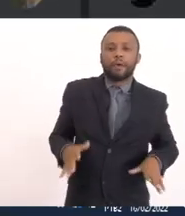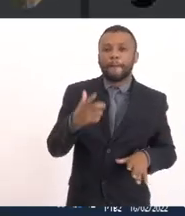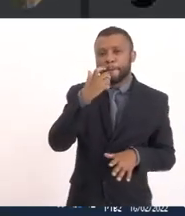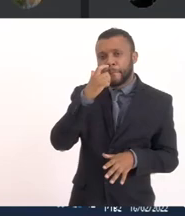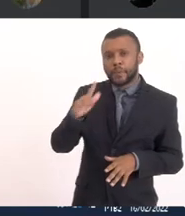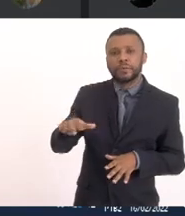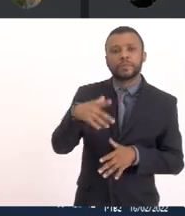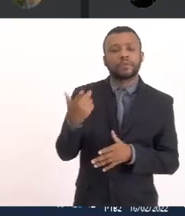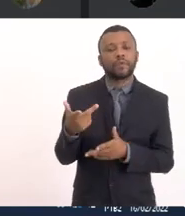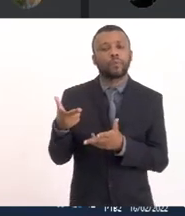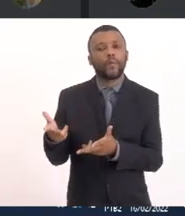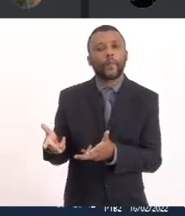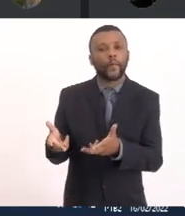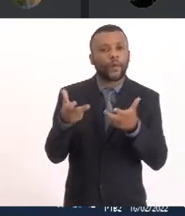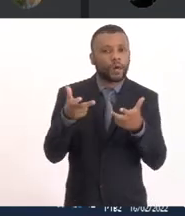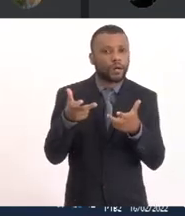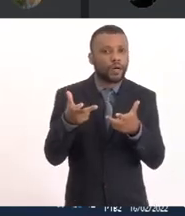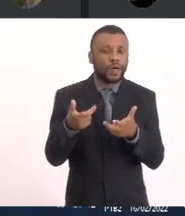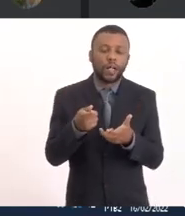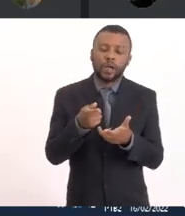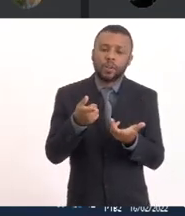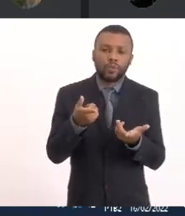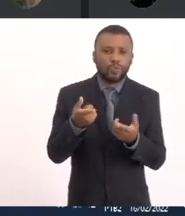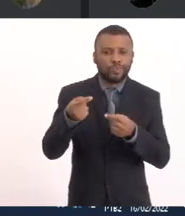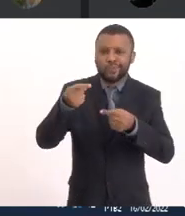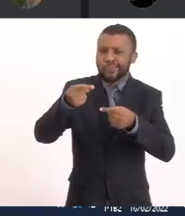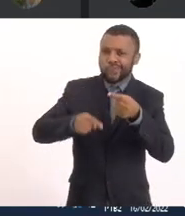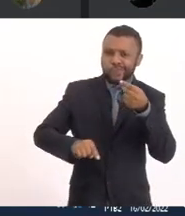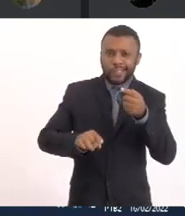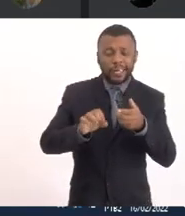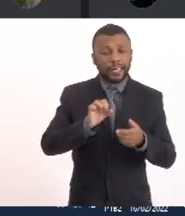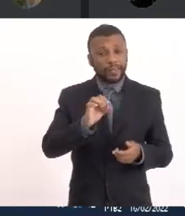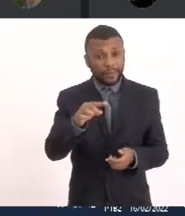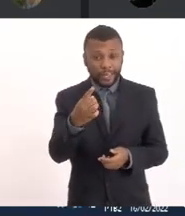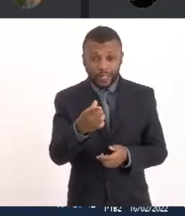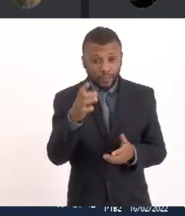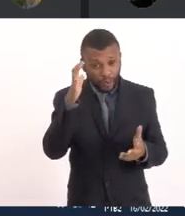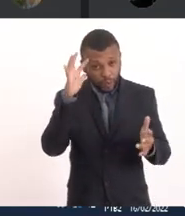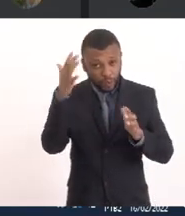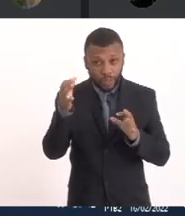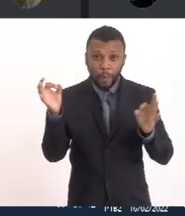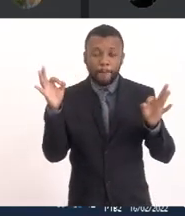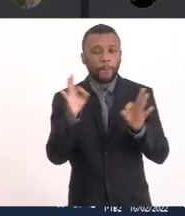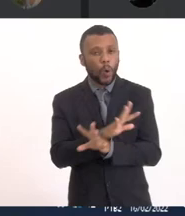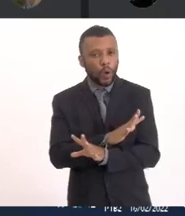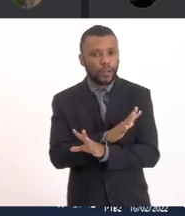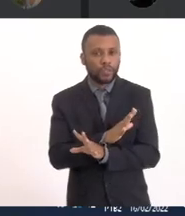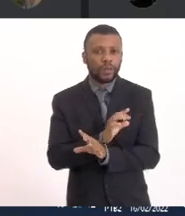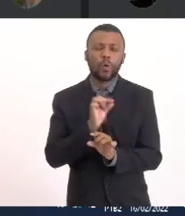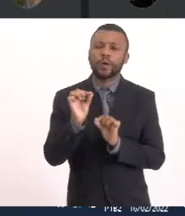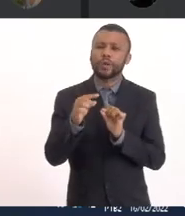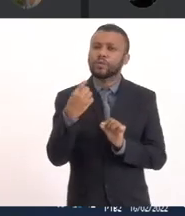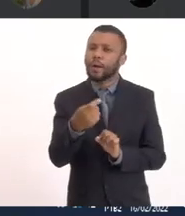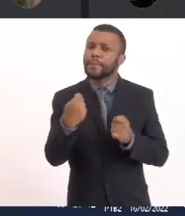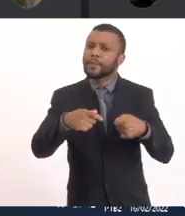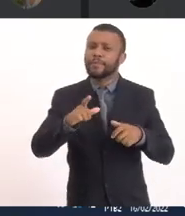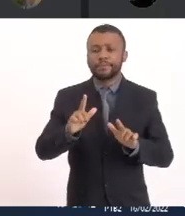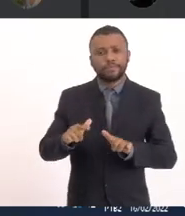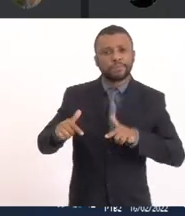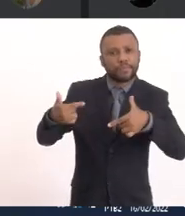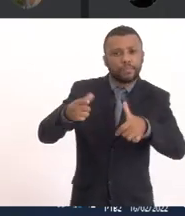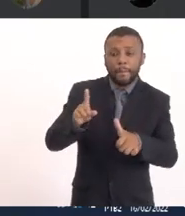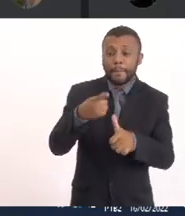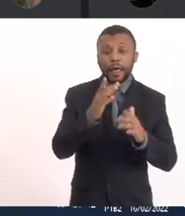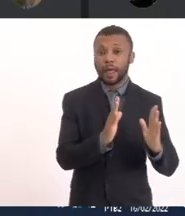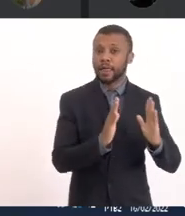resolver Você dragar Mas vai assorear novamente Se você não tiver Uma solução definitiva Então o que a gente Tem que fazer Numa primeira etapa Além de